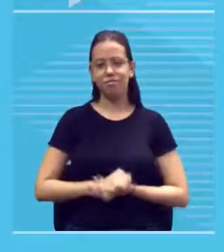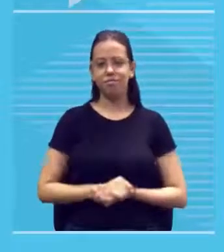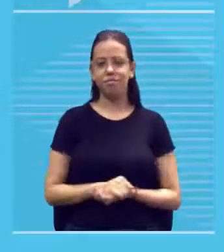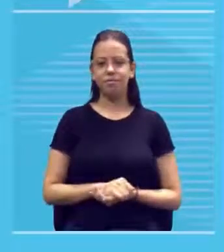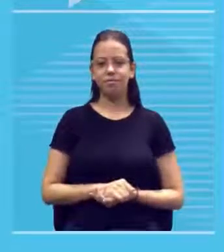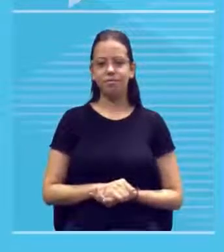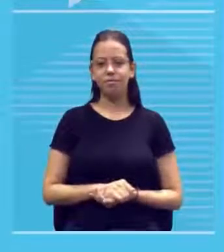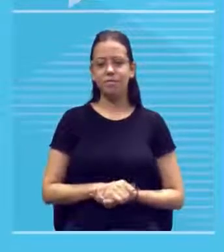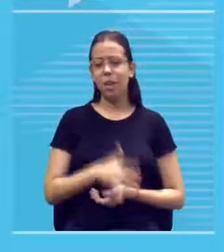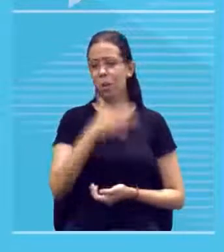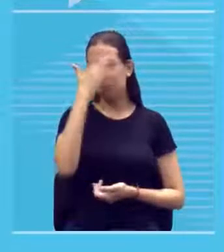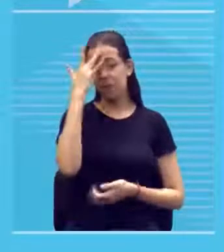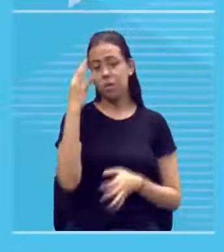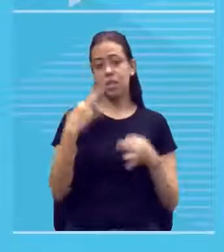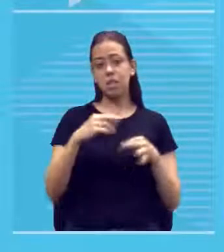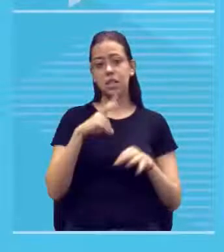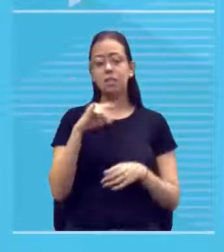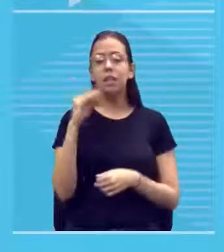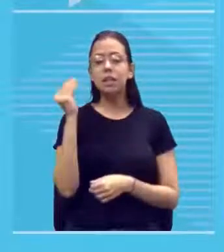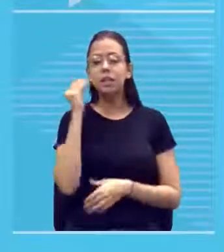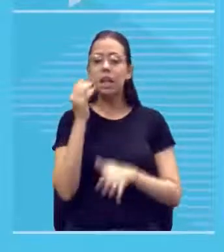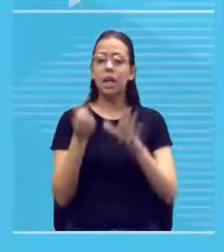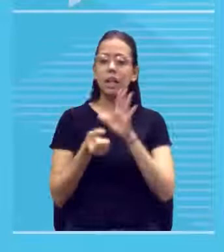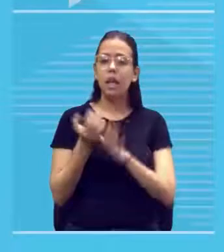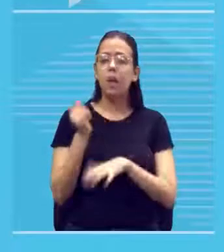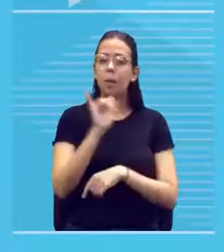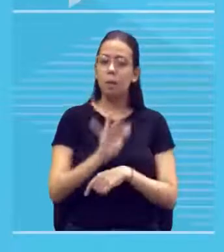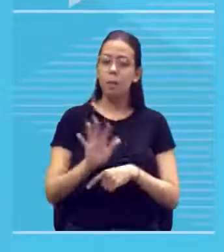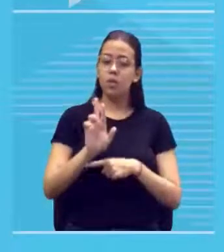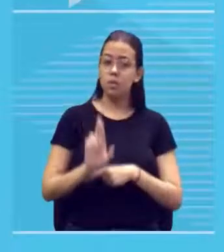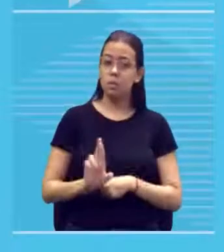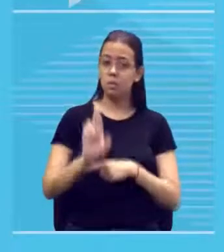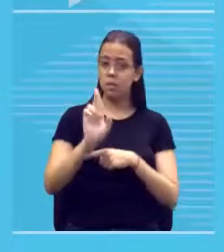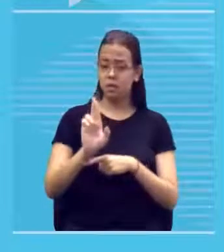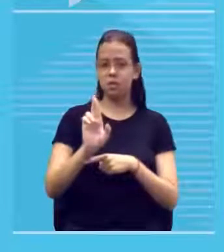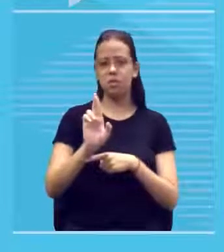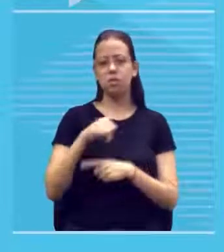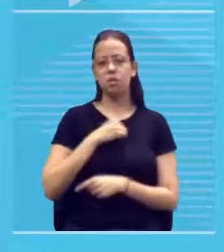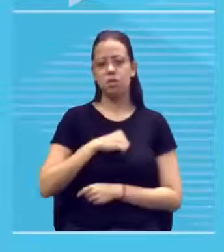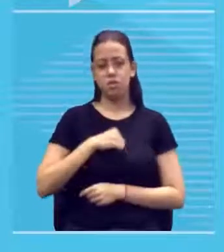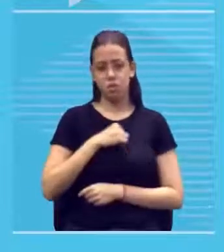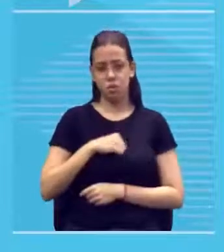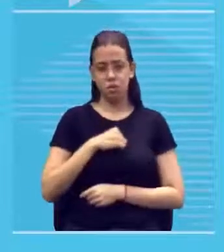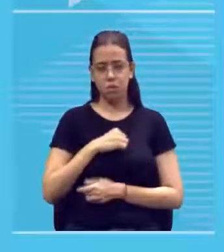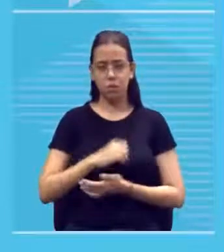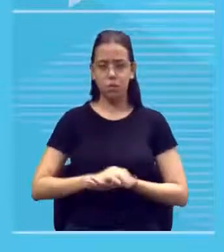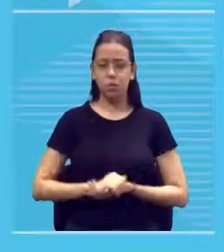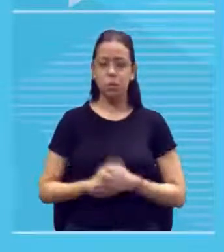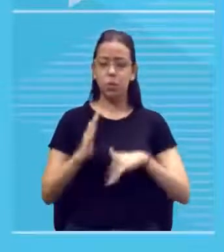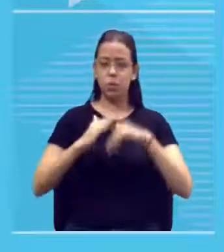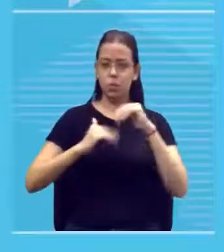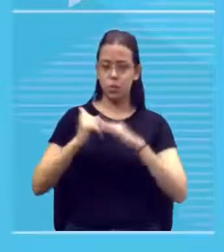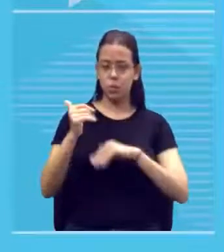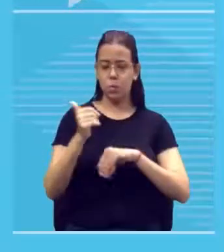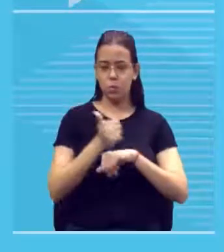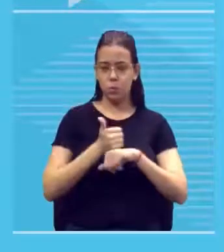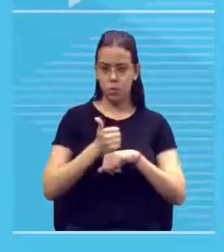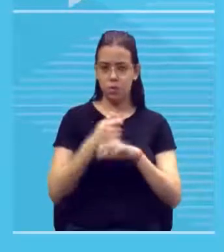com certeza vai tentar dar uma imagem figurativa para a saudade os pintores e desenhistas